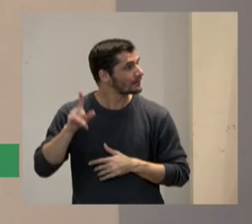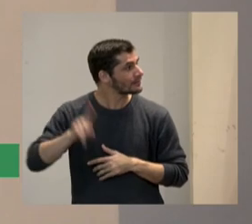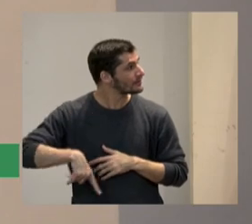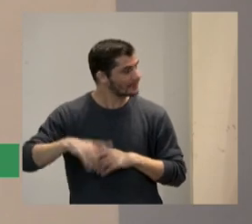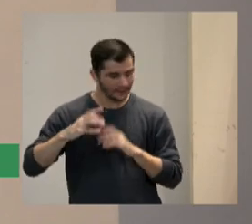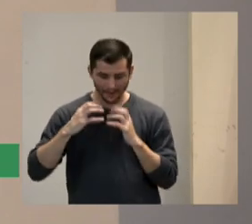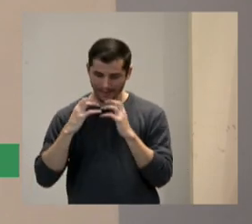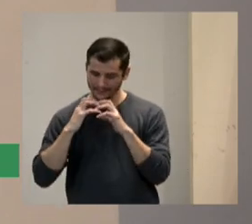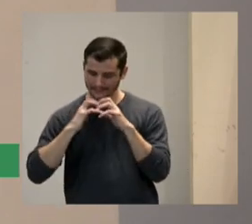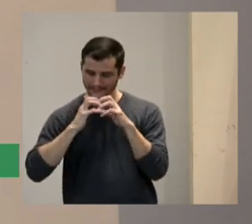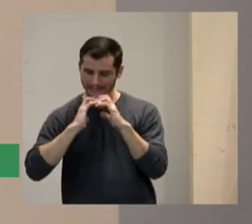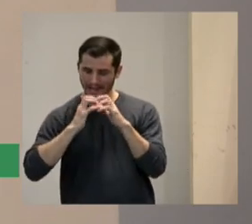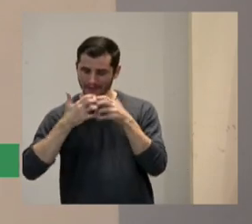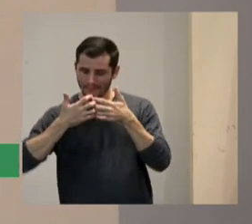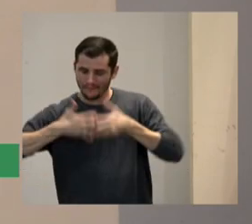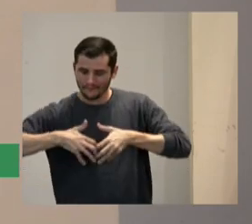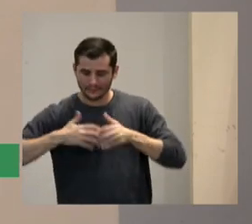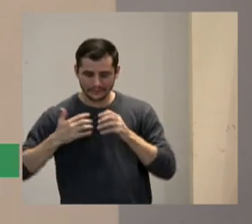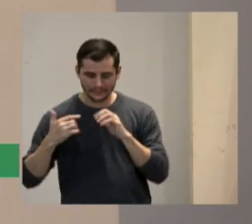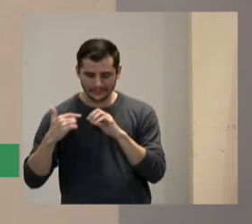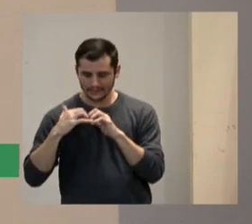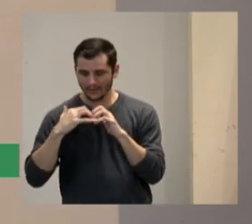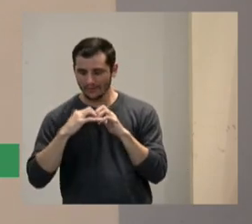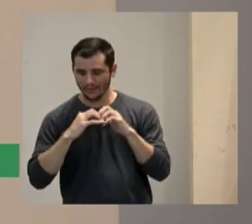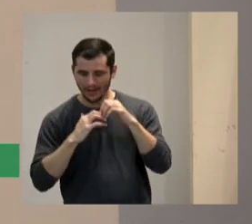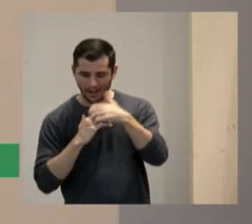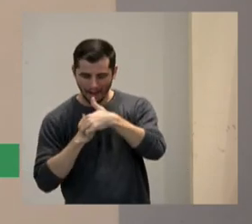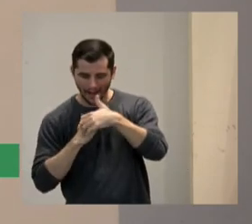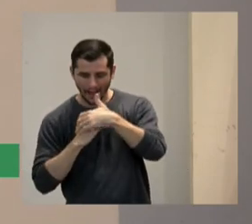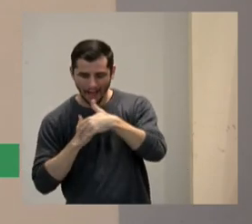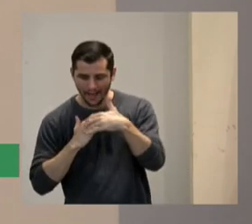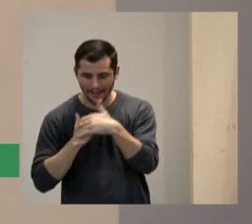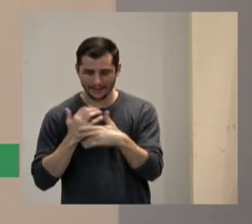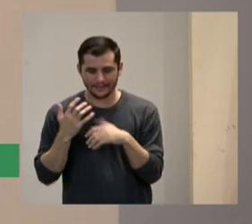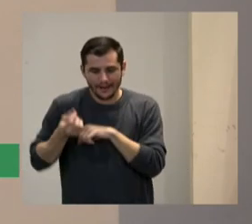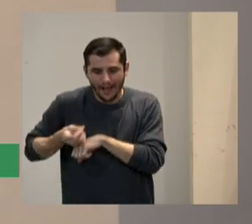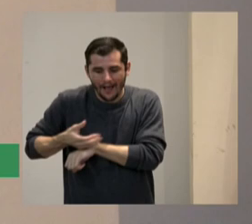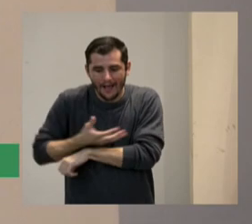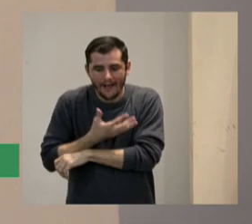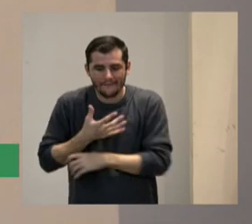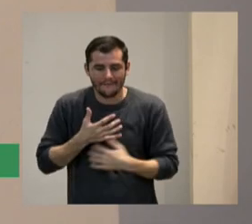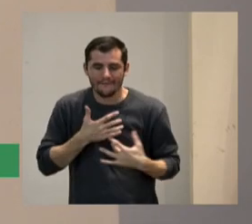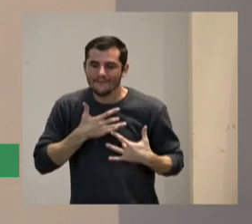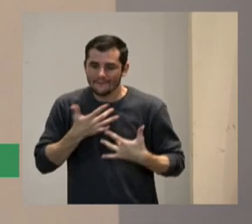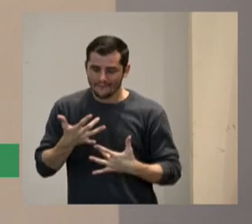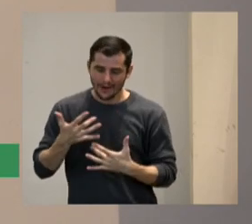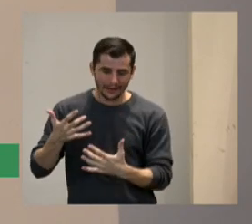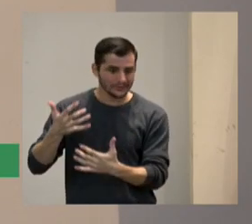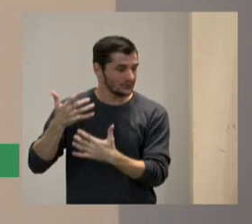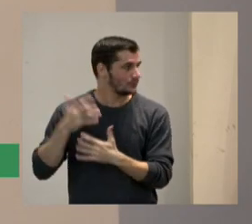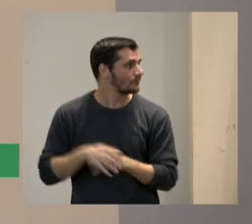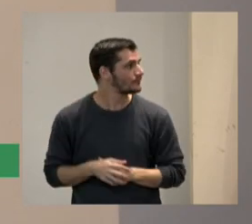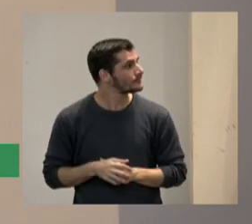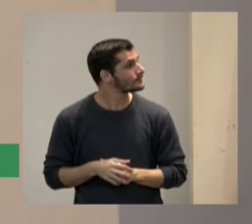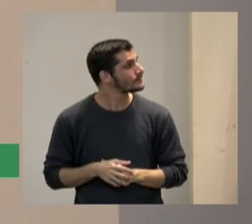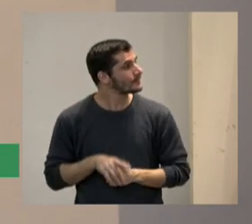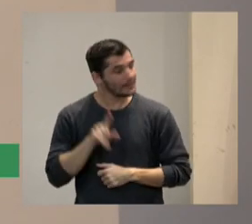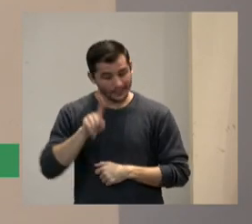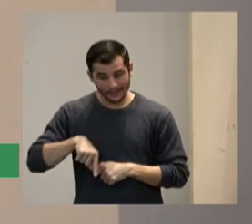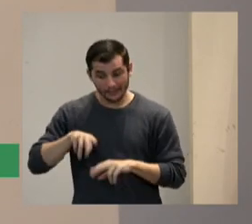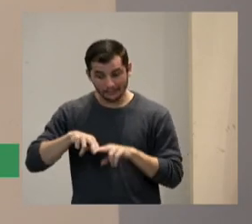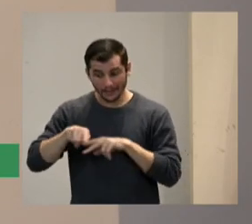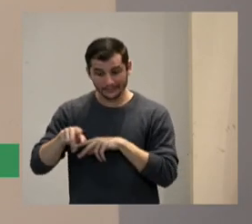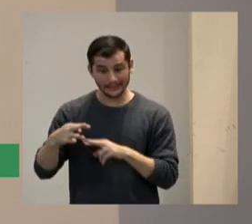em funcionamento essa parte afectiva ele era mais empático colocou em funcionamento portanto é responsável de até